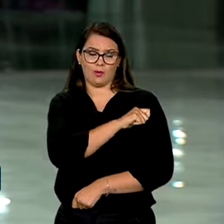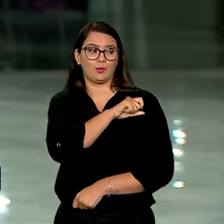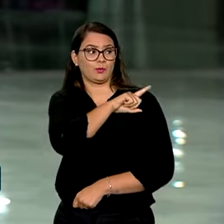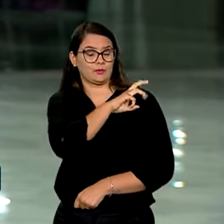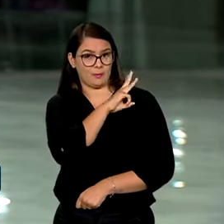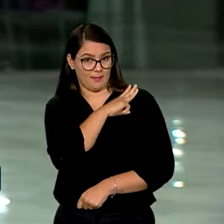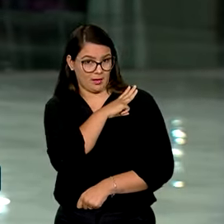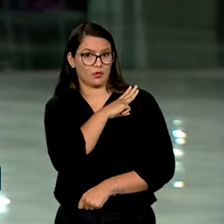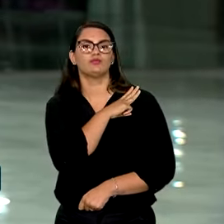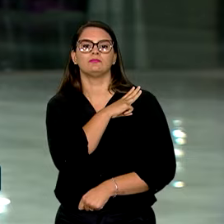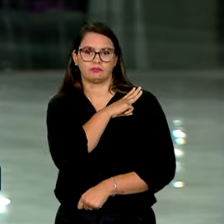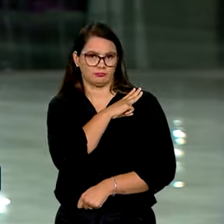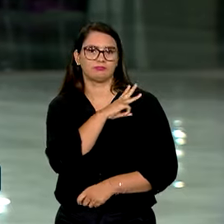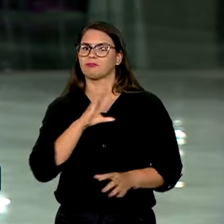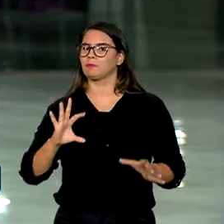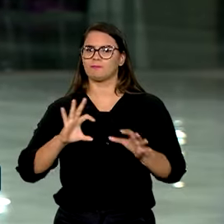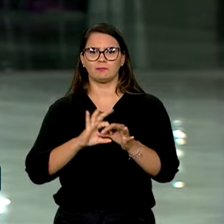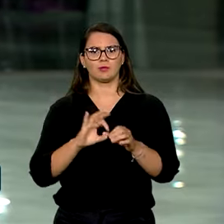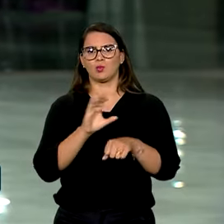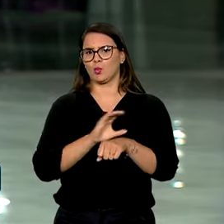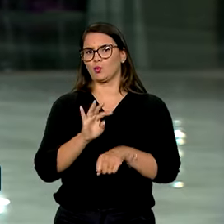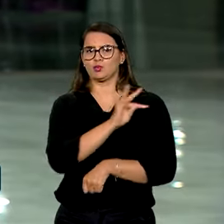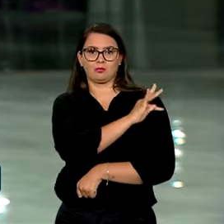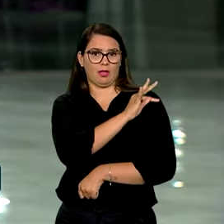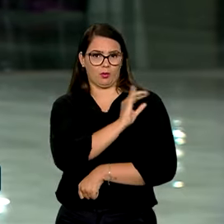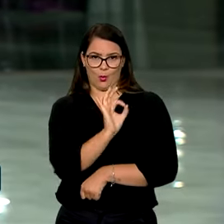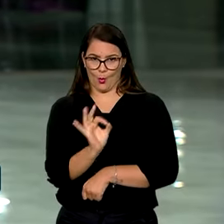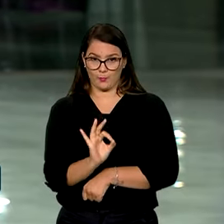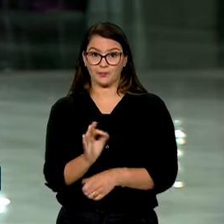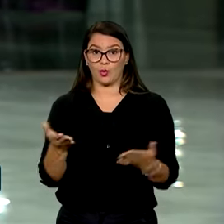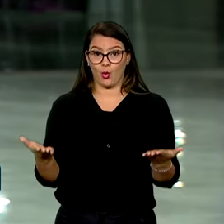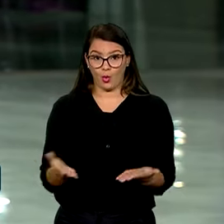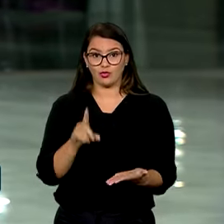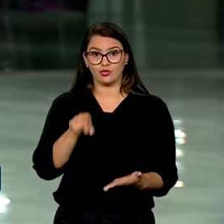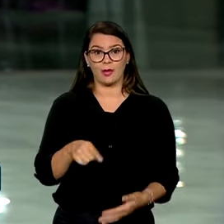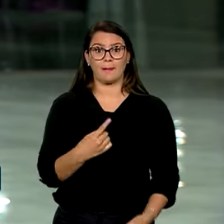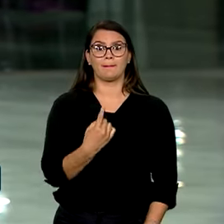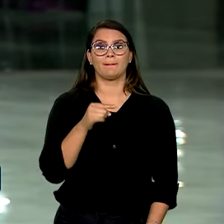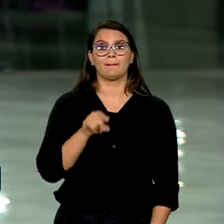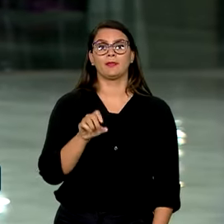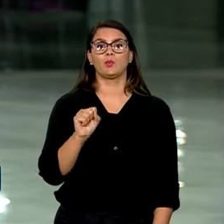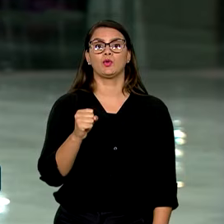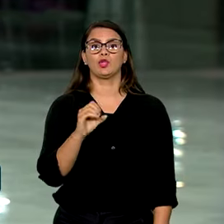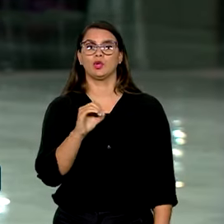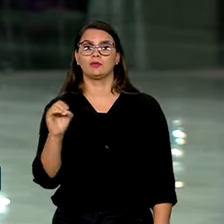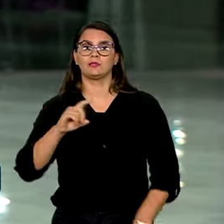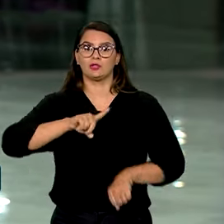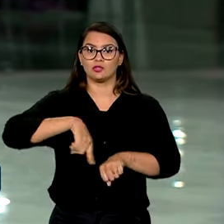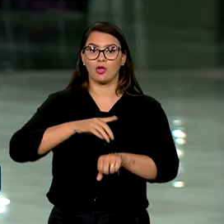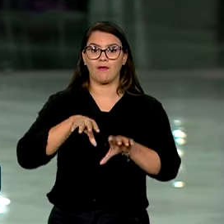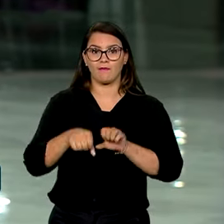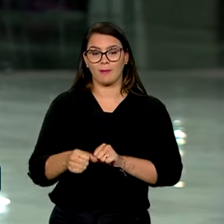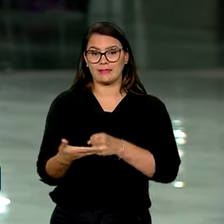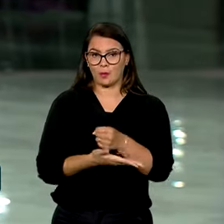do ensino médio sem a integração com o curso técnico. No atual modelo, são 1.800 horas para a formação geral